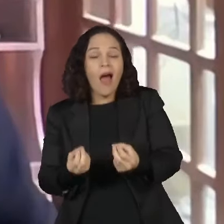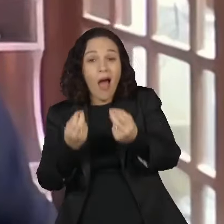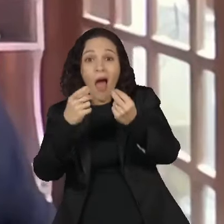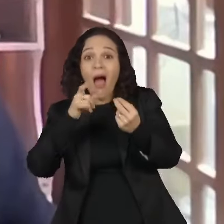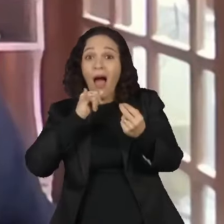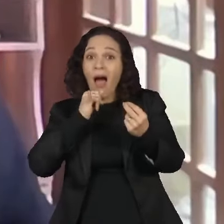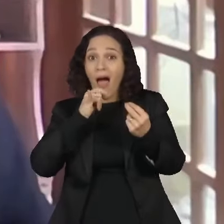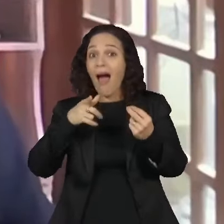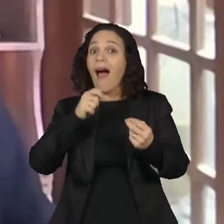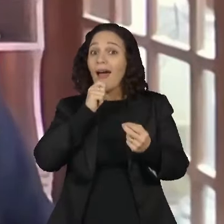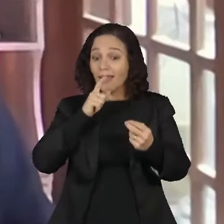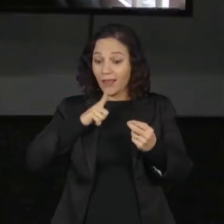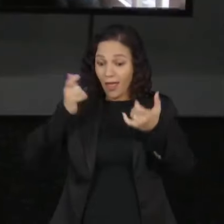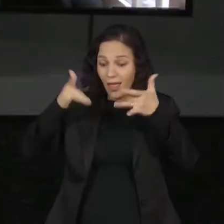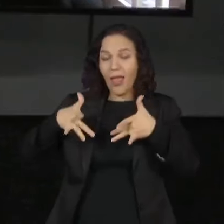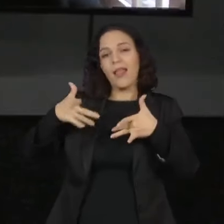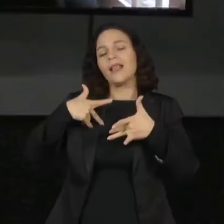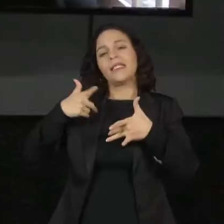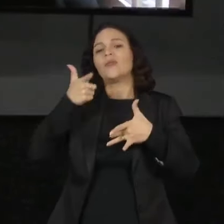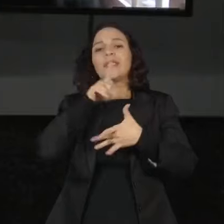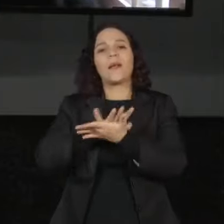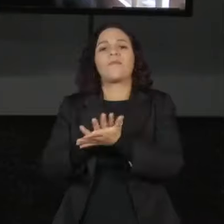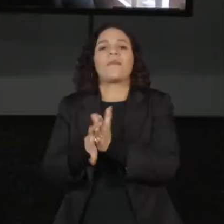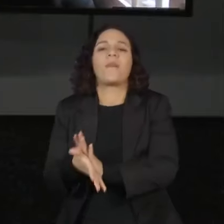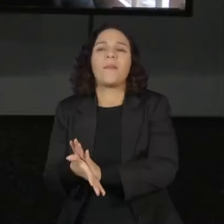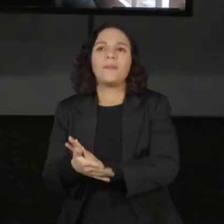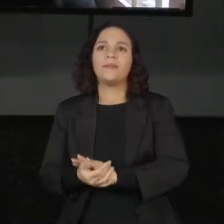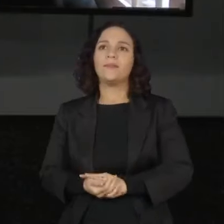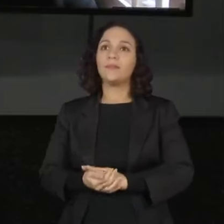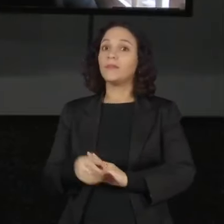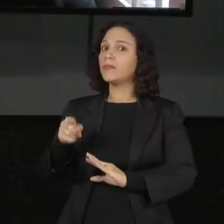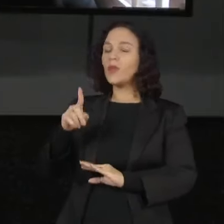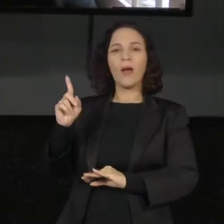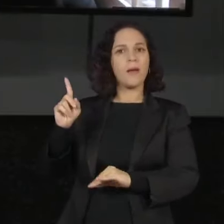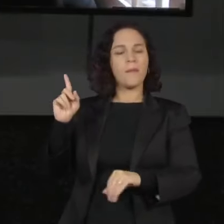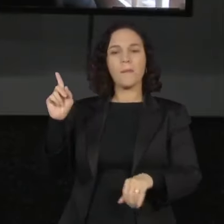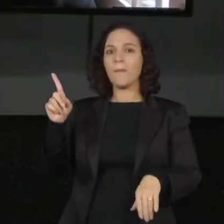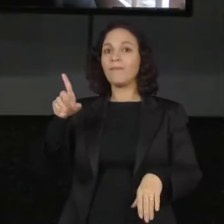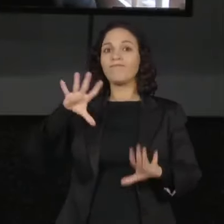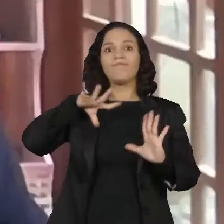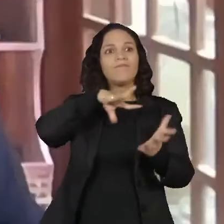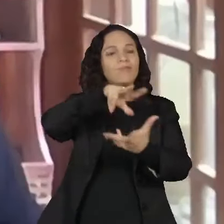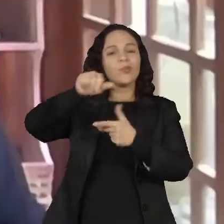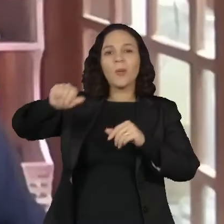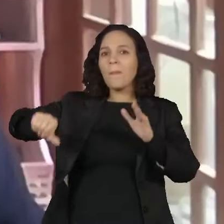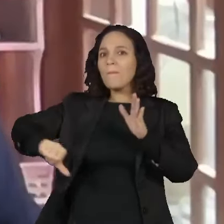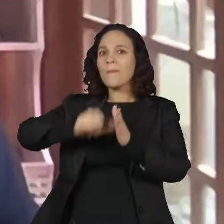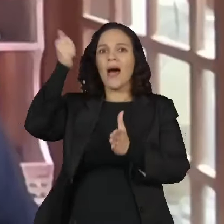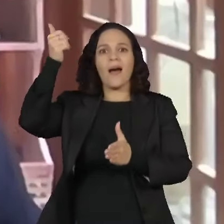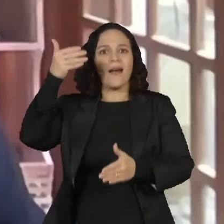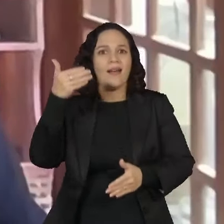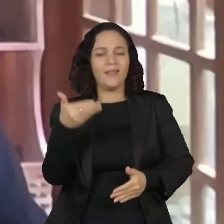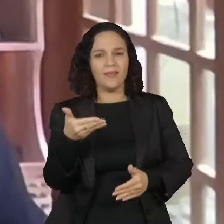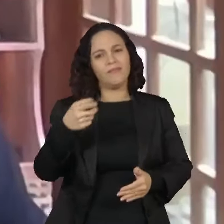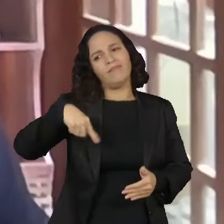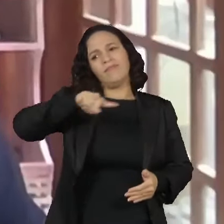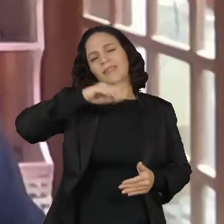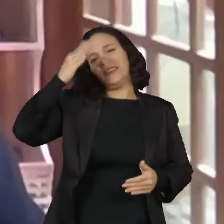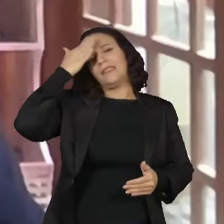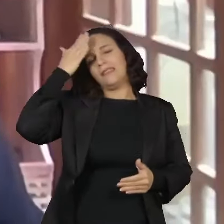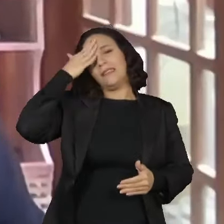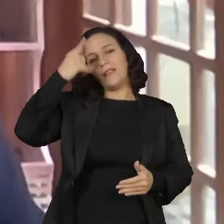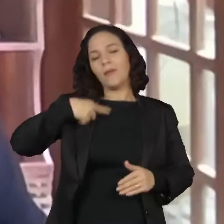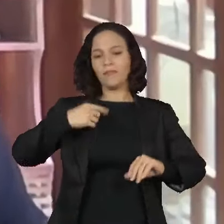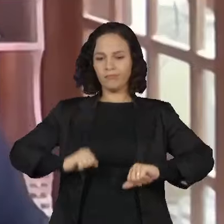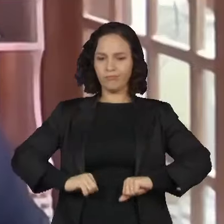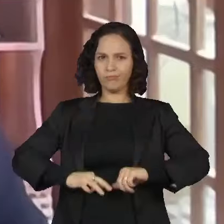esteja no organismo do paciente. Isso é algo, primeiro, inédito globalmente. A gente sabe que o sistema imunológico